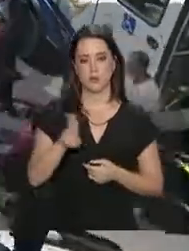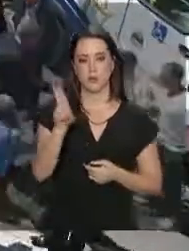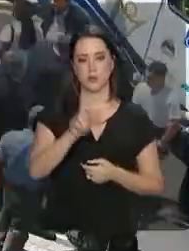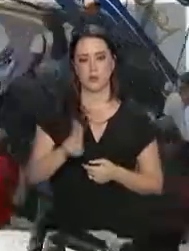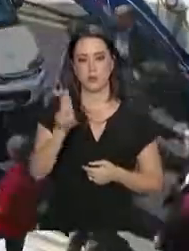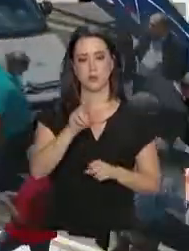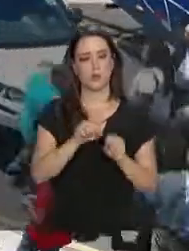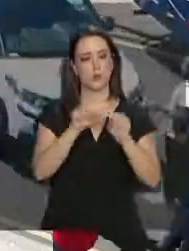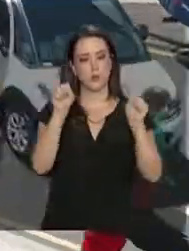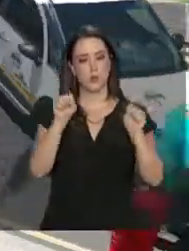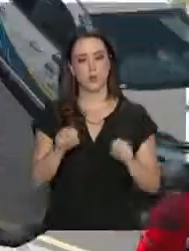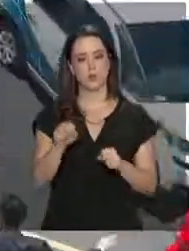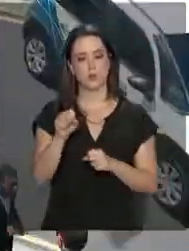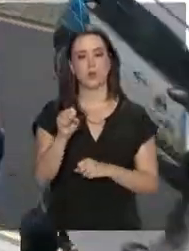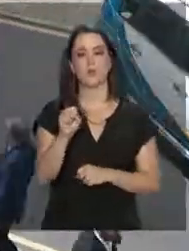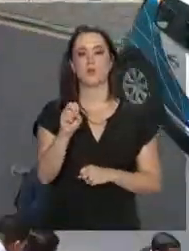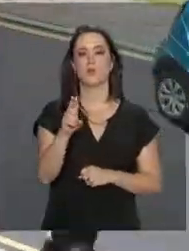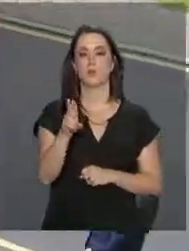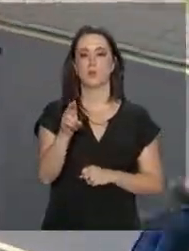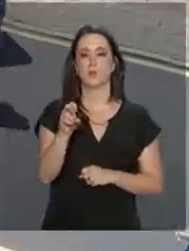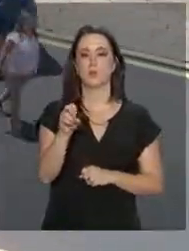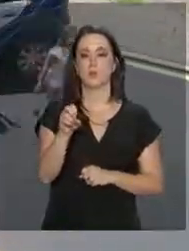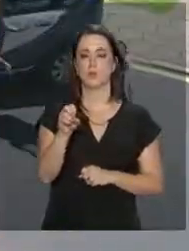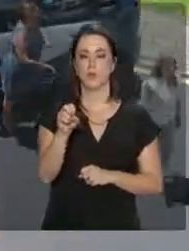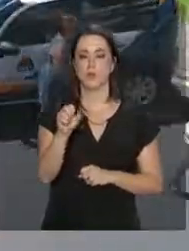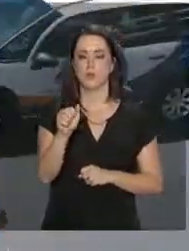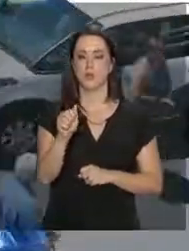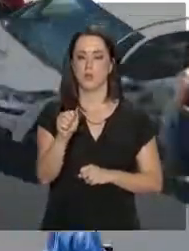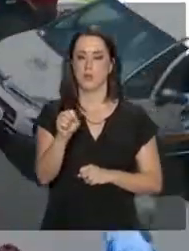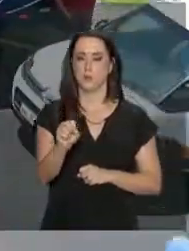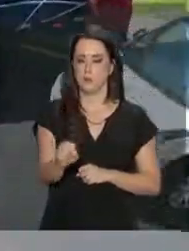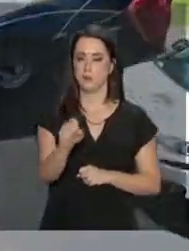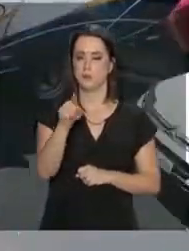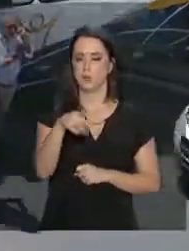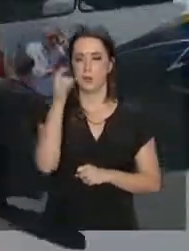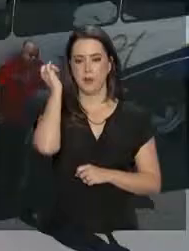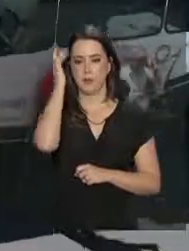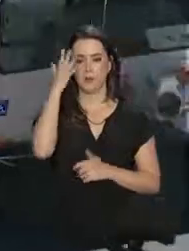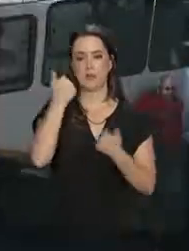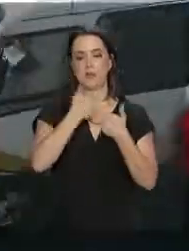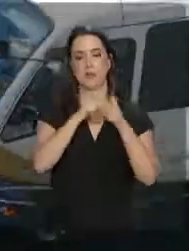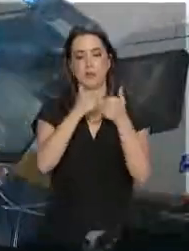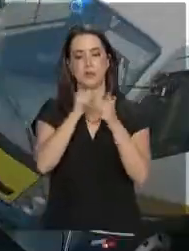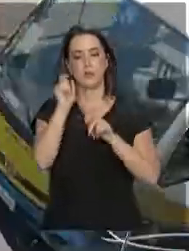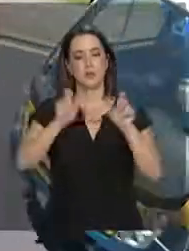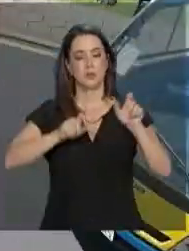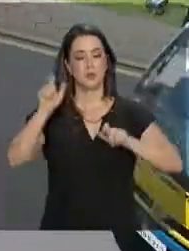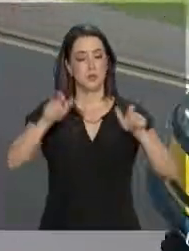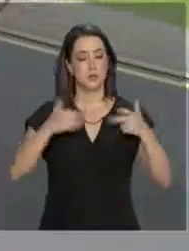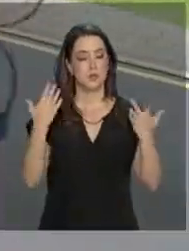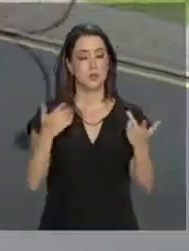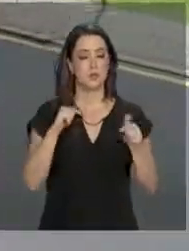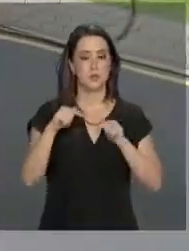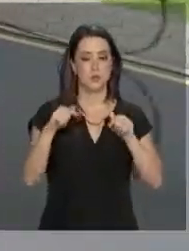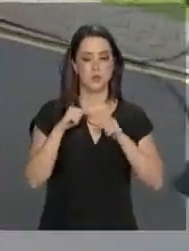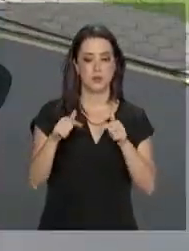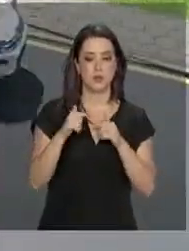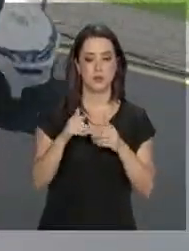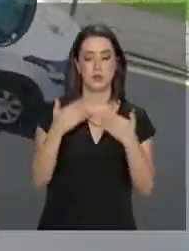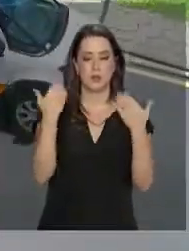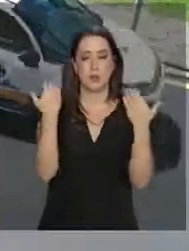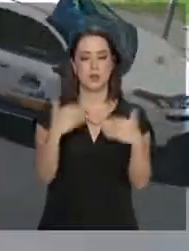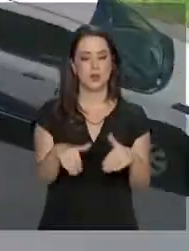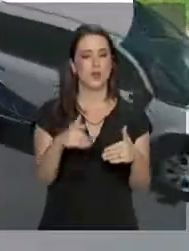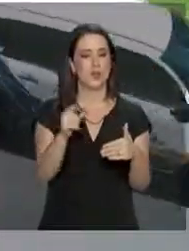do Sistema Único de Assistência Social e também facilitar o transporte daquelas pessoas que trabalham na linha de